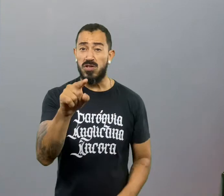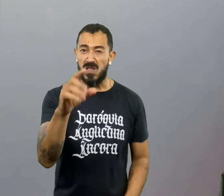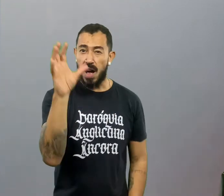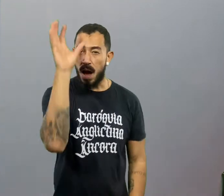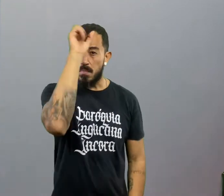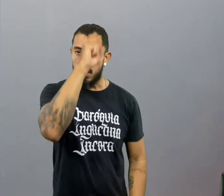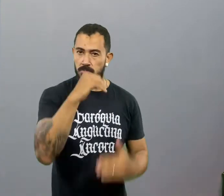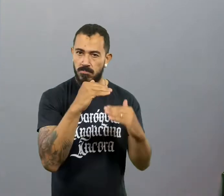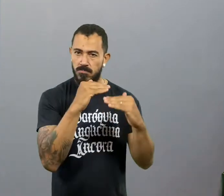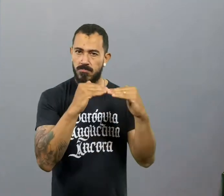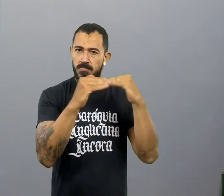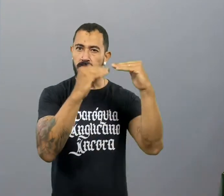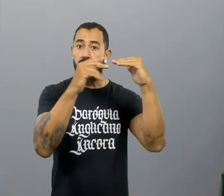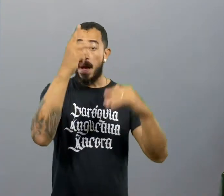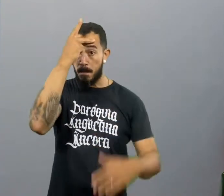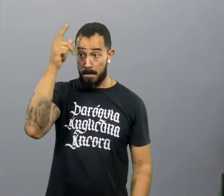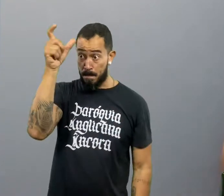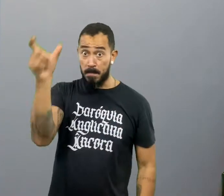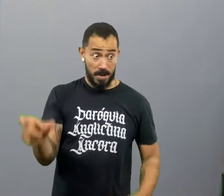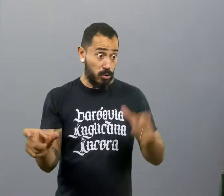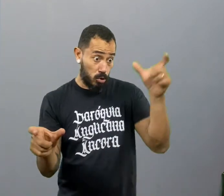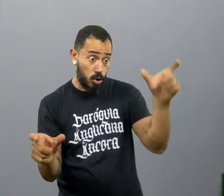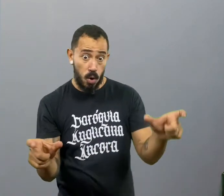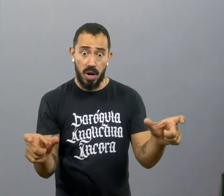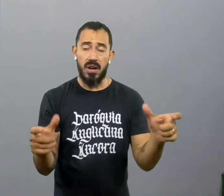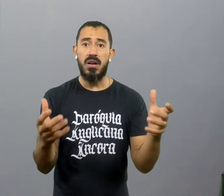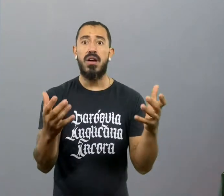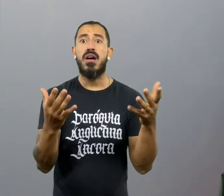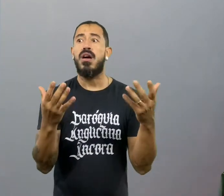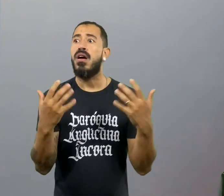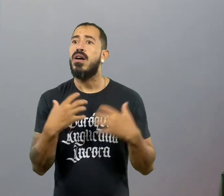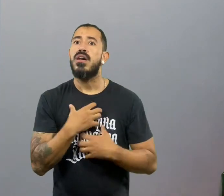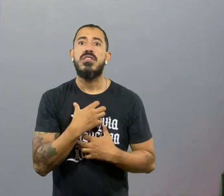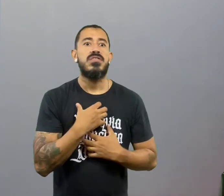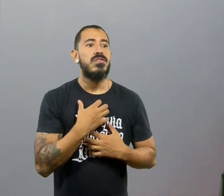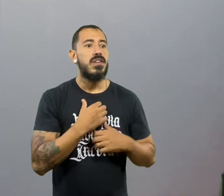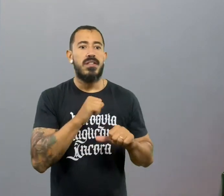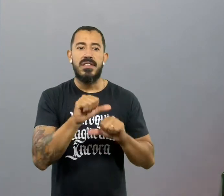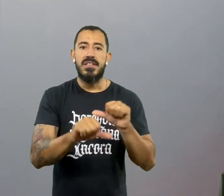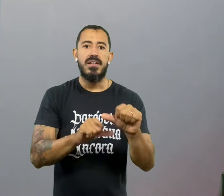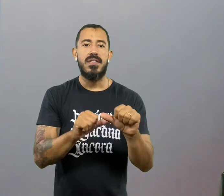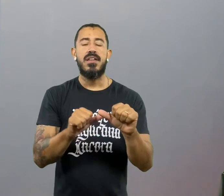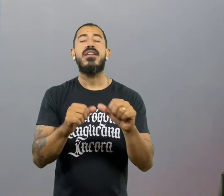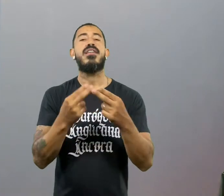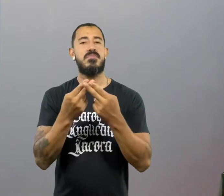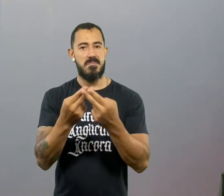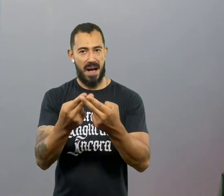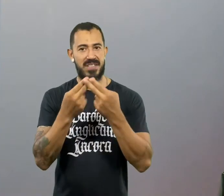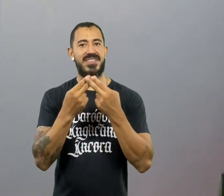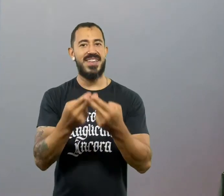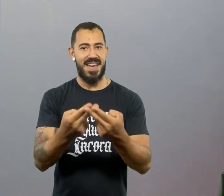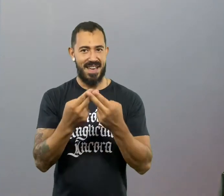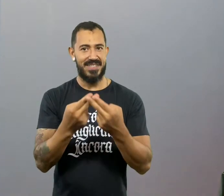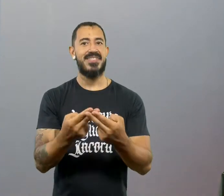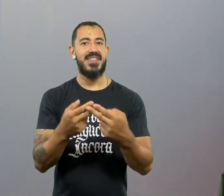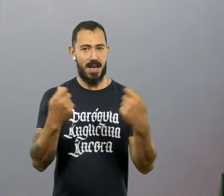se sentir amada, ouvida. É assim que se adquire com a ciência. Sabe? Então você precisa aprender a fazer juízo de valor. Para que você faça